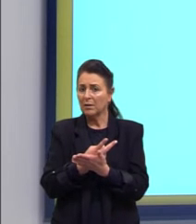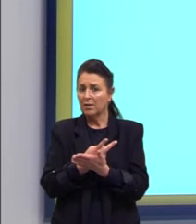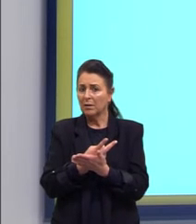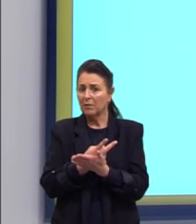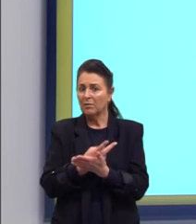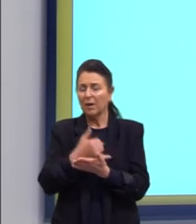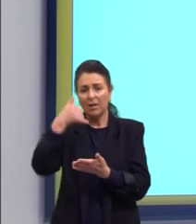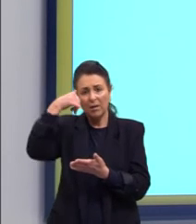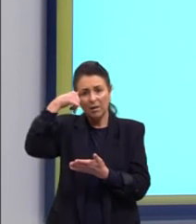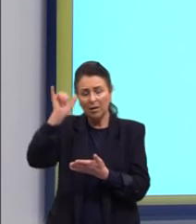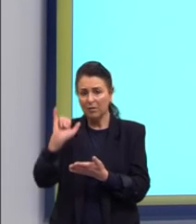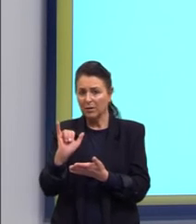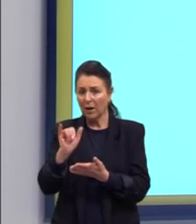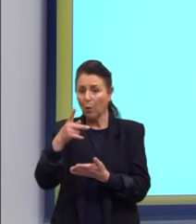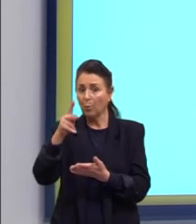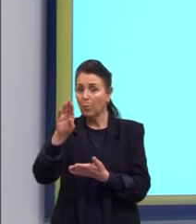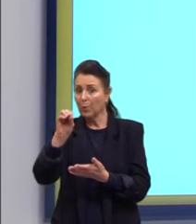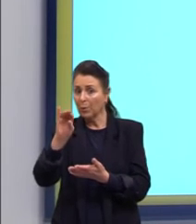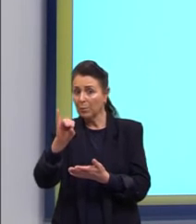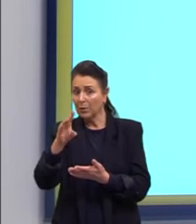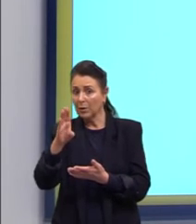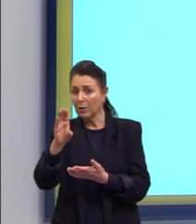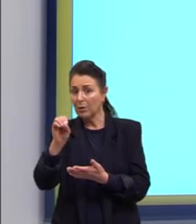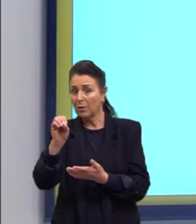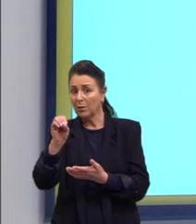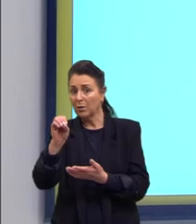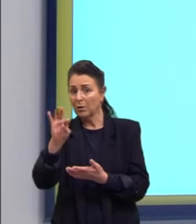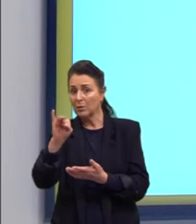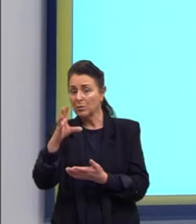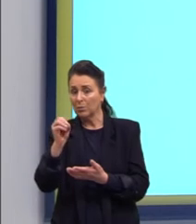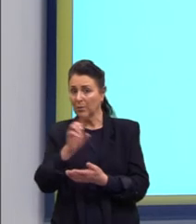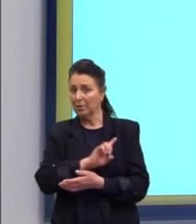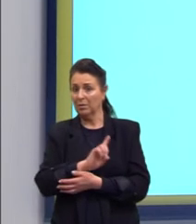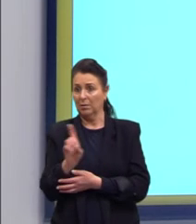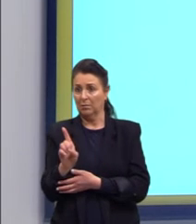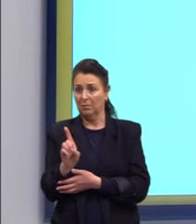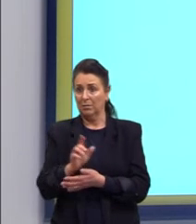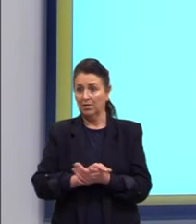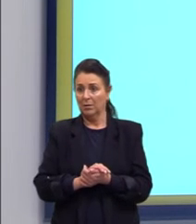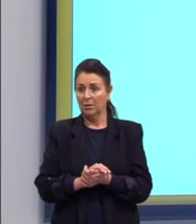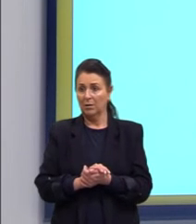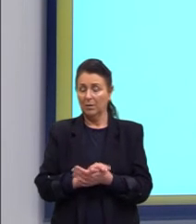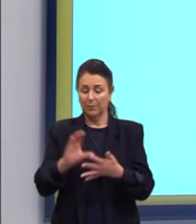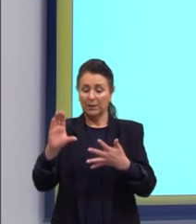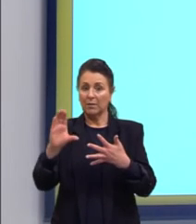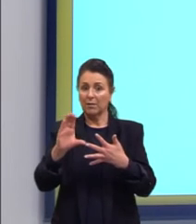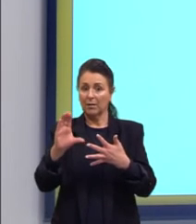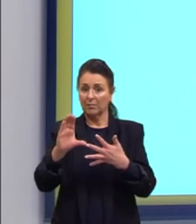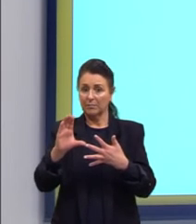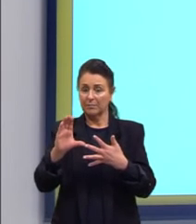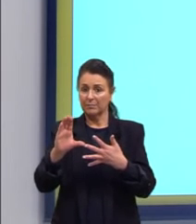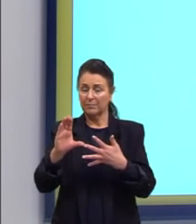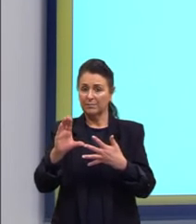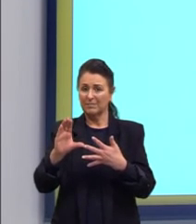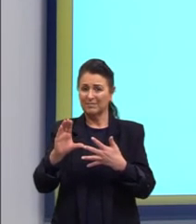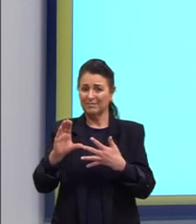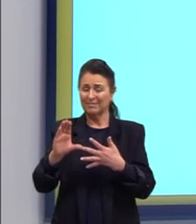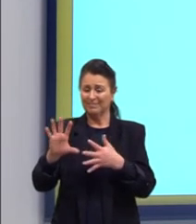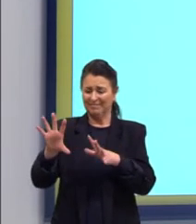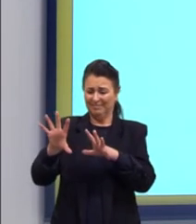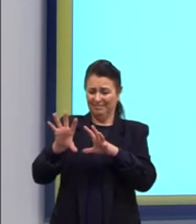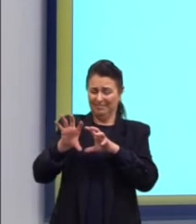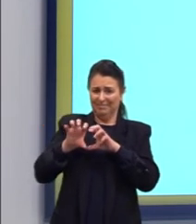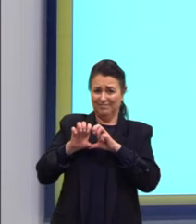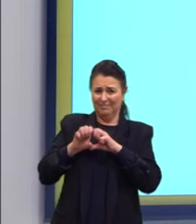vai matar o probiótico. Então, não. C. Intoxicação